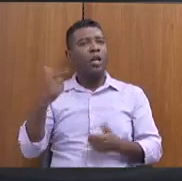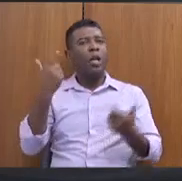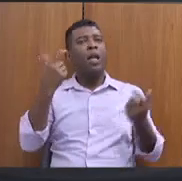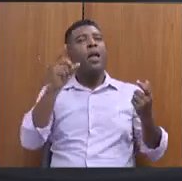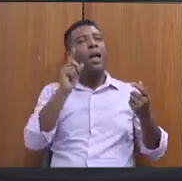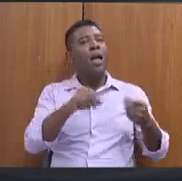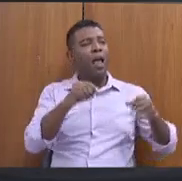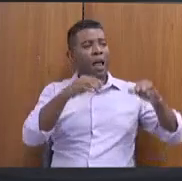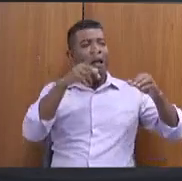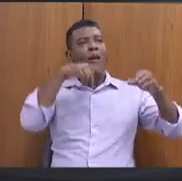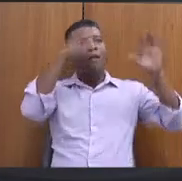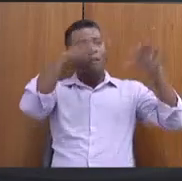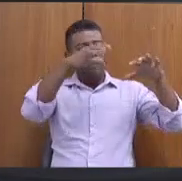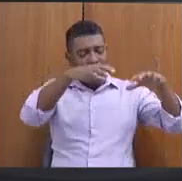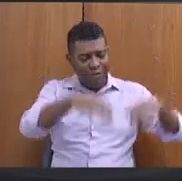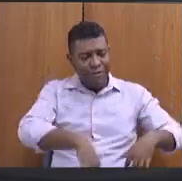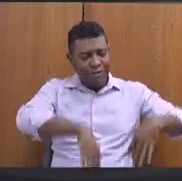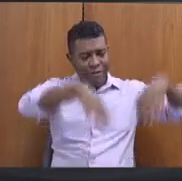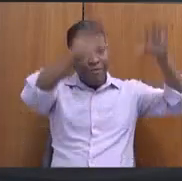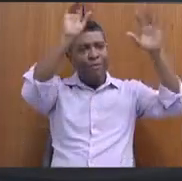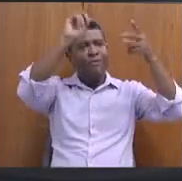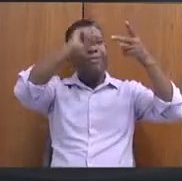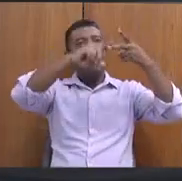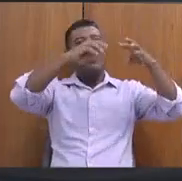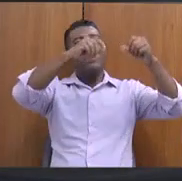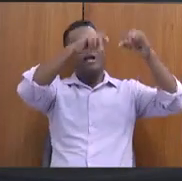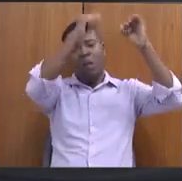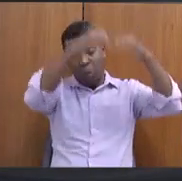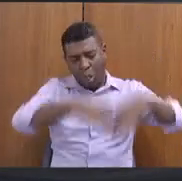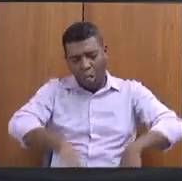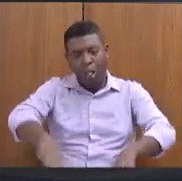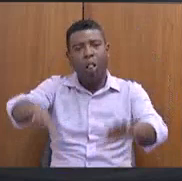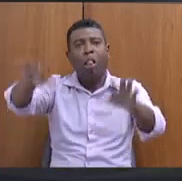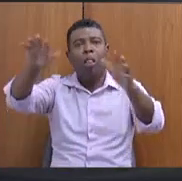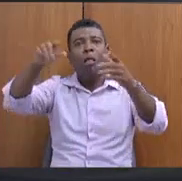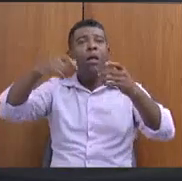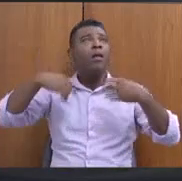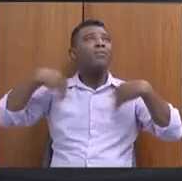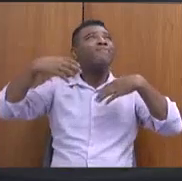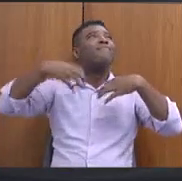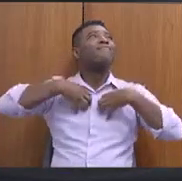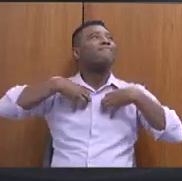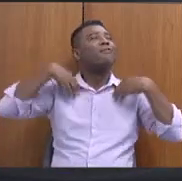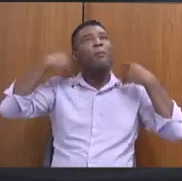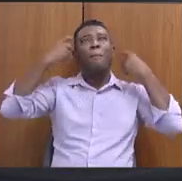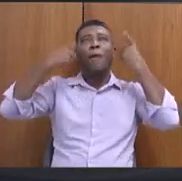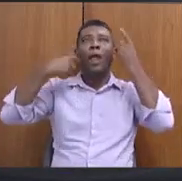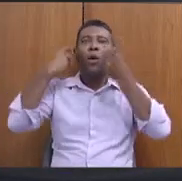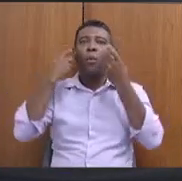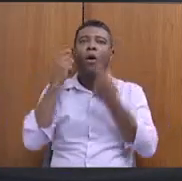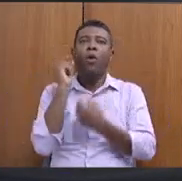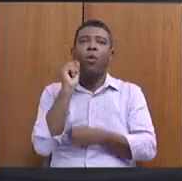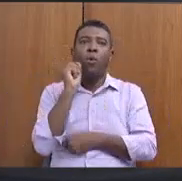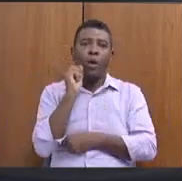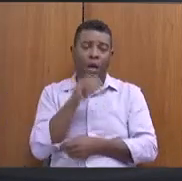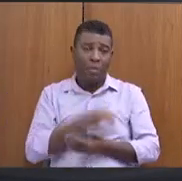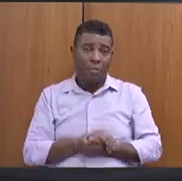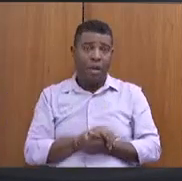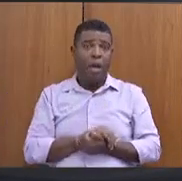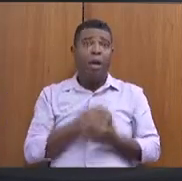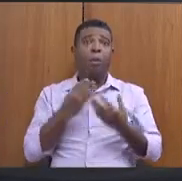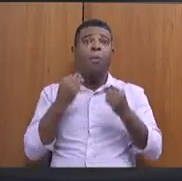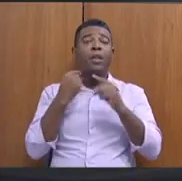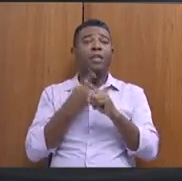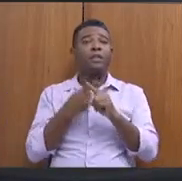deslizamentos de terra, desastres socioambientais, me preocupa o fato de que, muitas vezes, os desabrigamentos que são